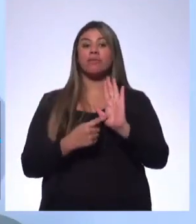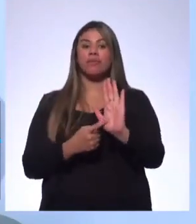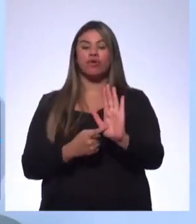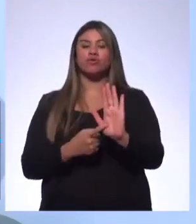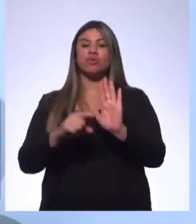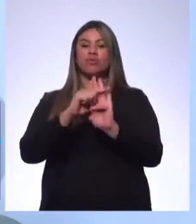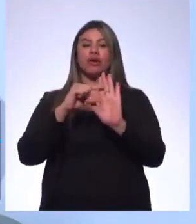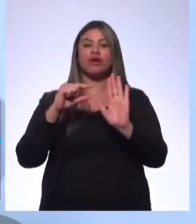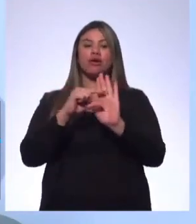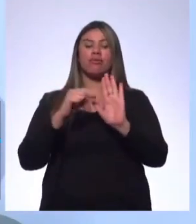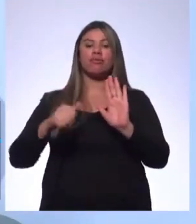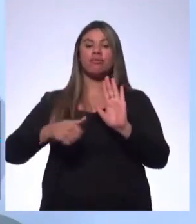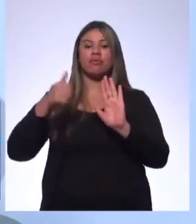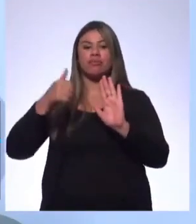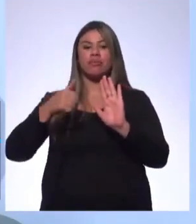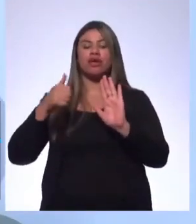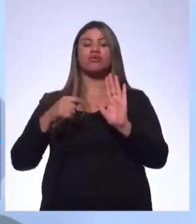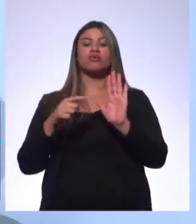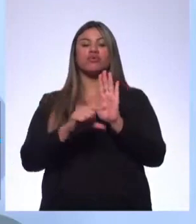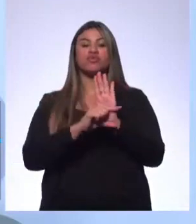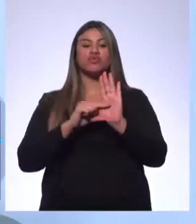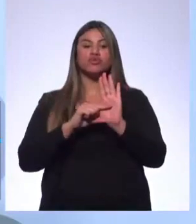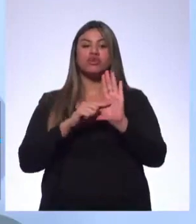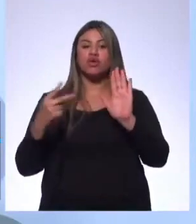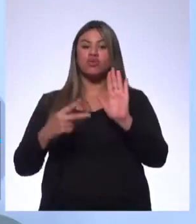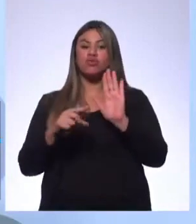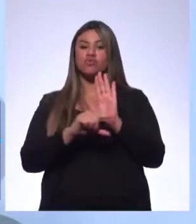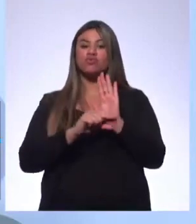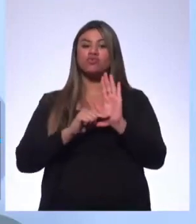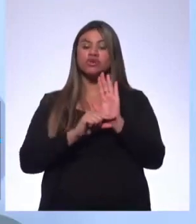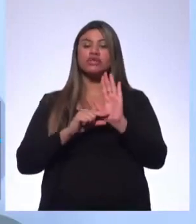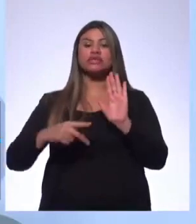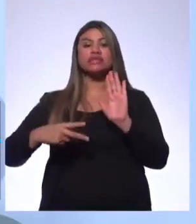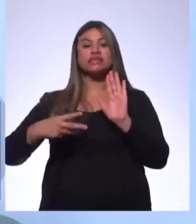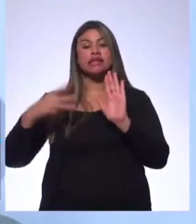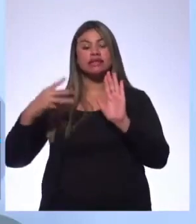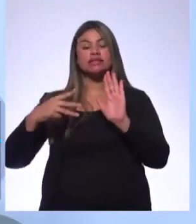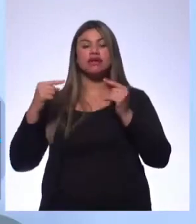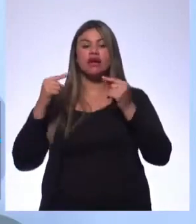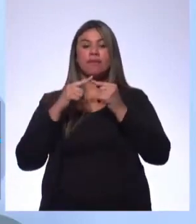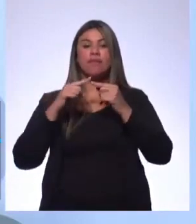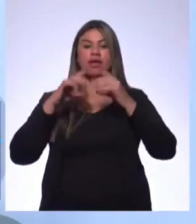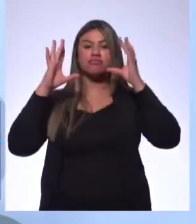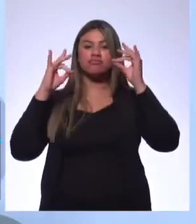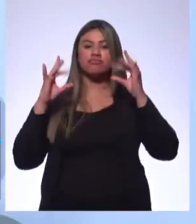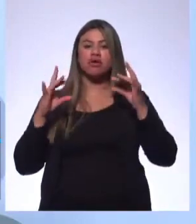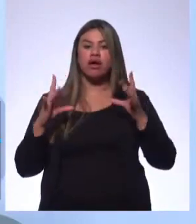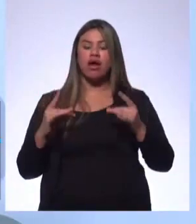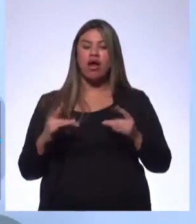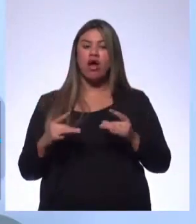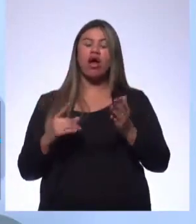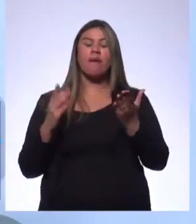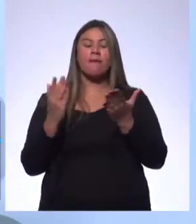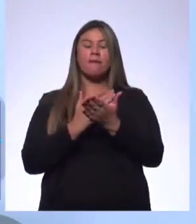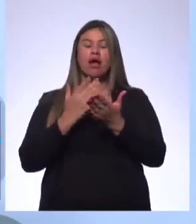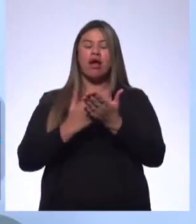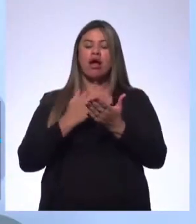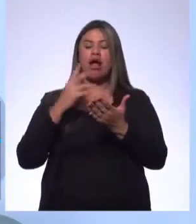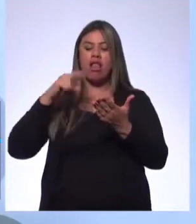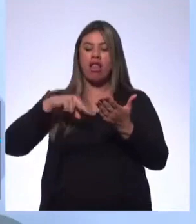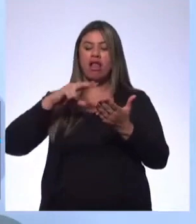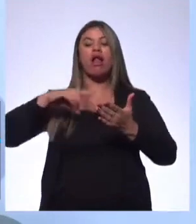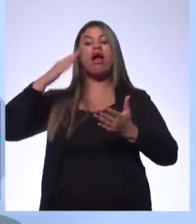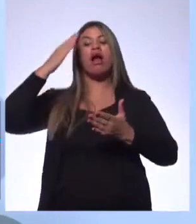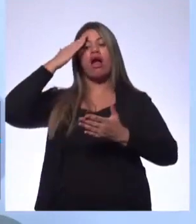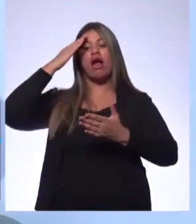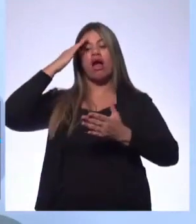primeiro parágrafo e no segundo e terceiro, você vai descrevendo a obra para quem lê conseguir sintonizar com